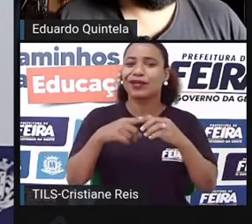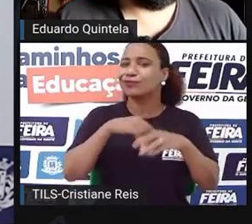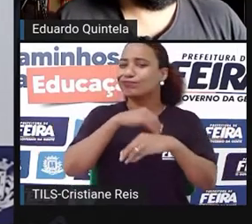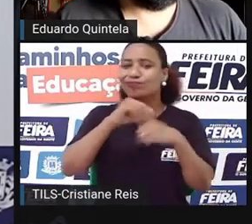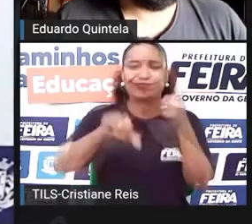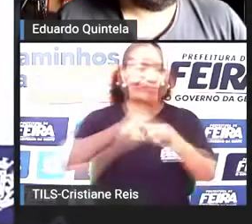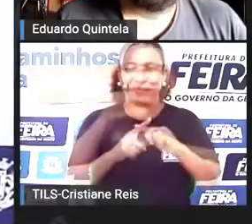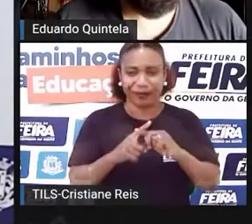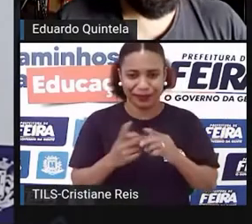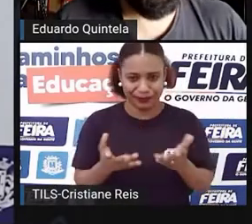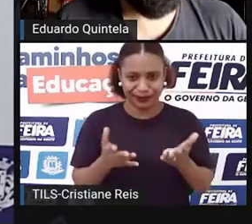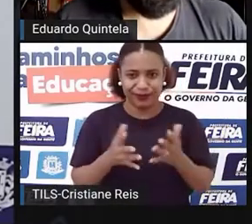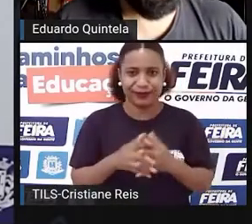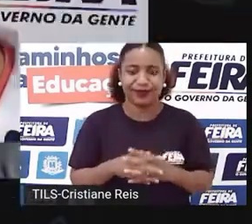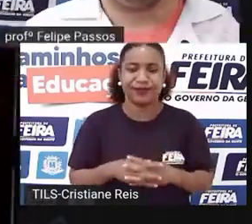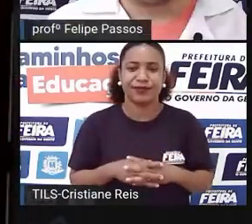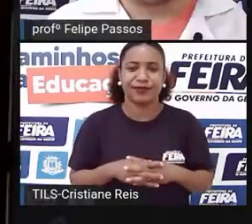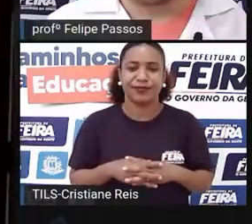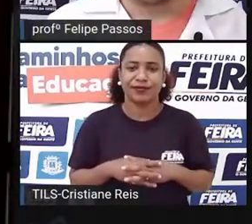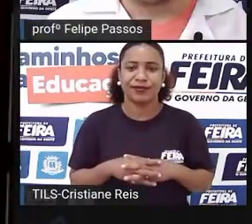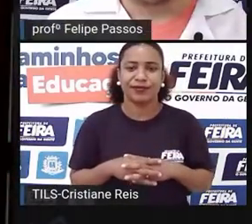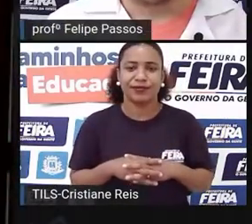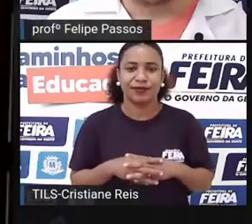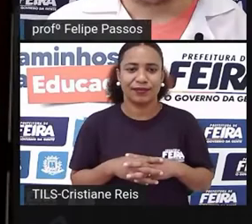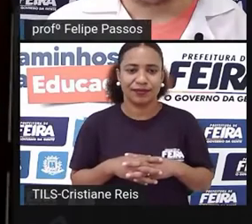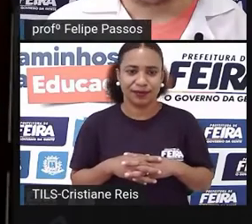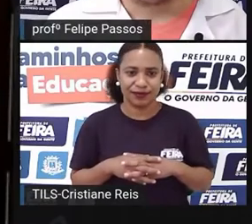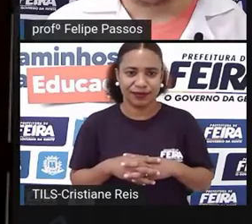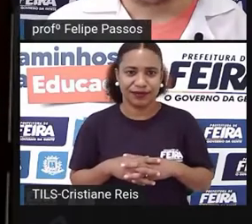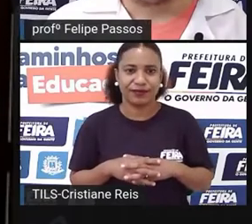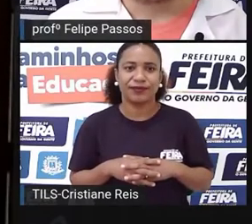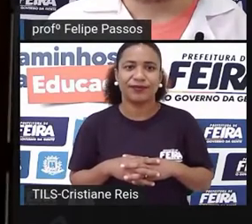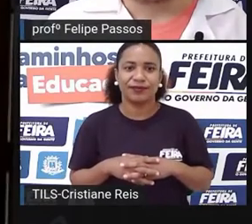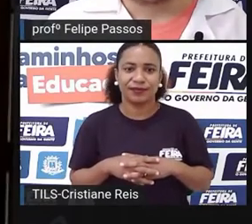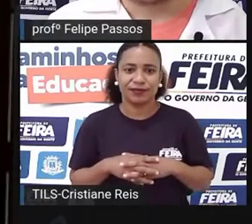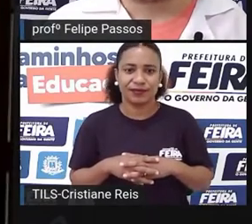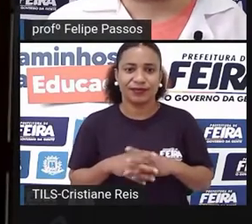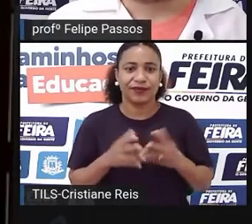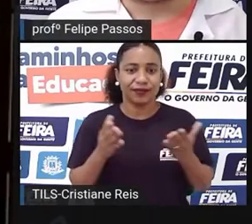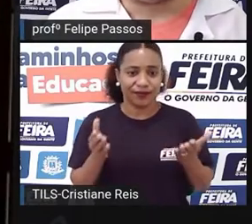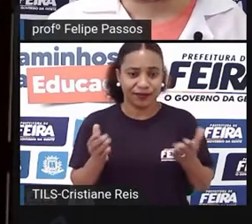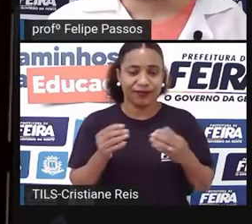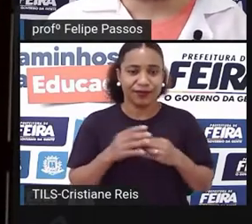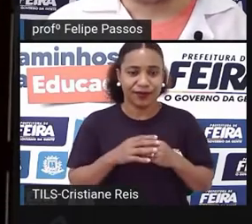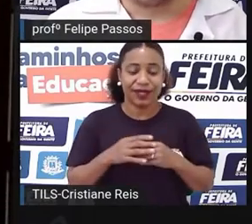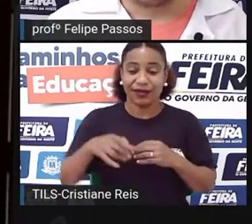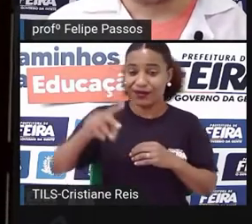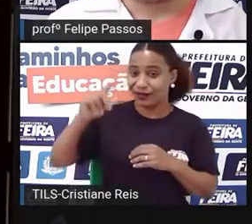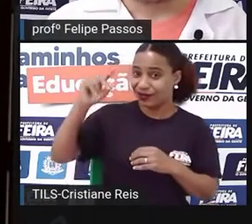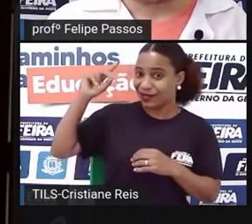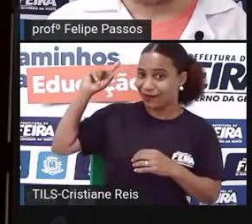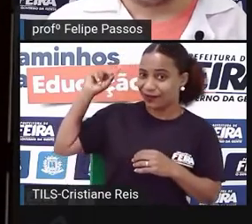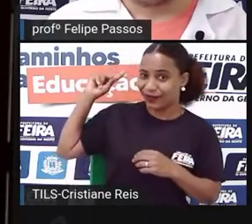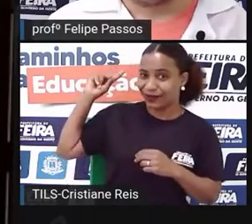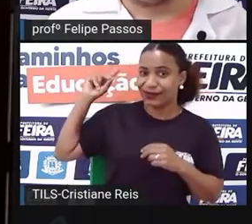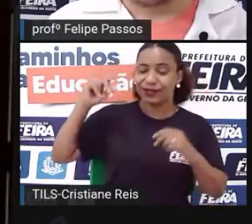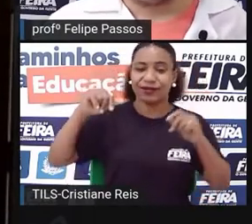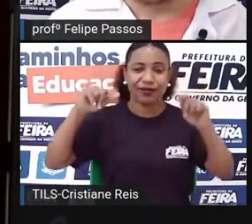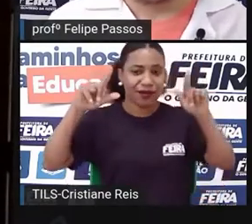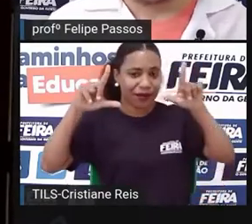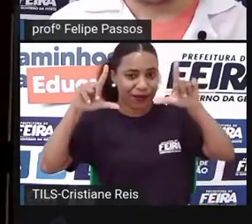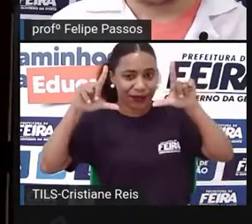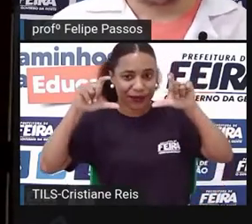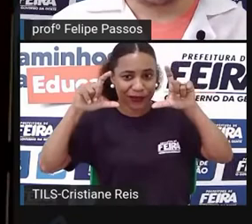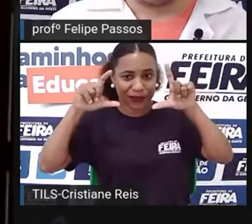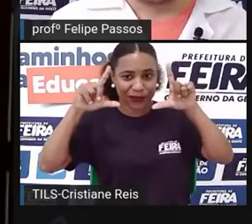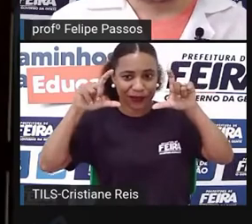relacionado a eles. Antigamente não se tinha, nem todo mundo possuía a máquina fotográfica e a máquina era